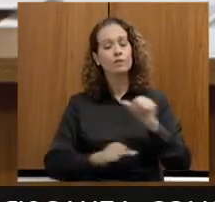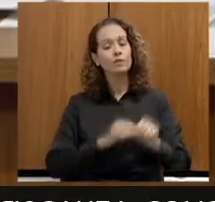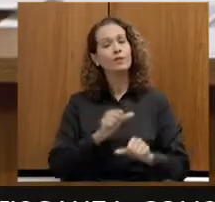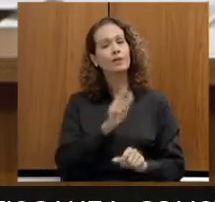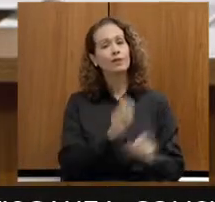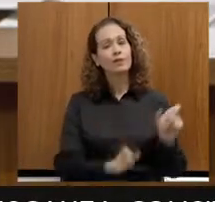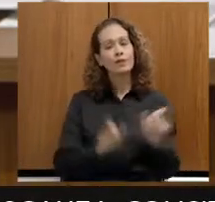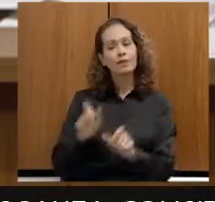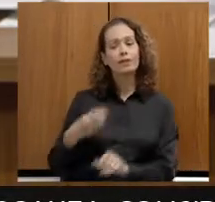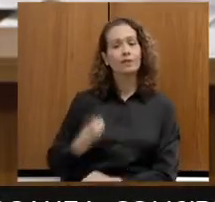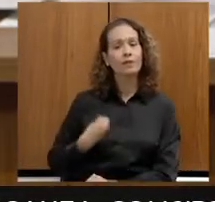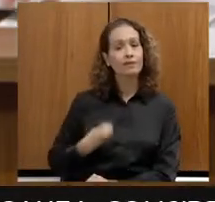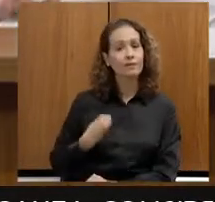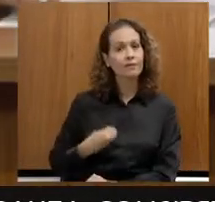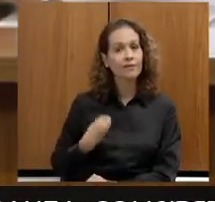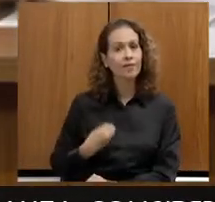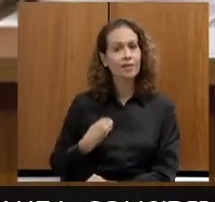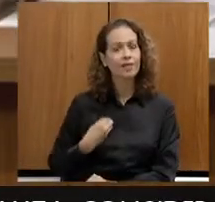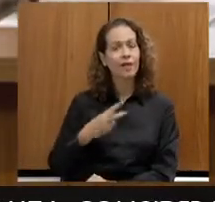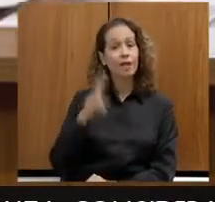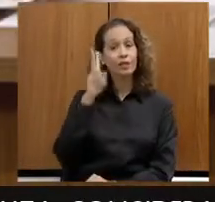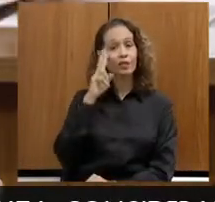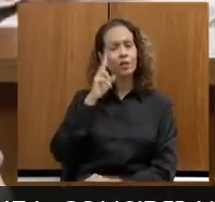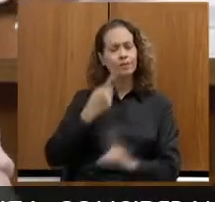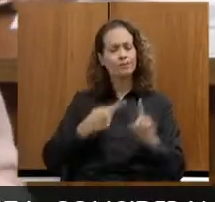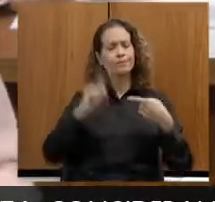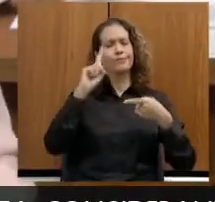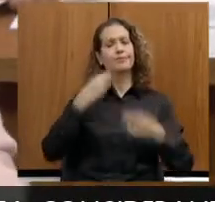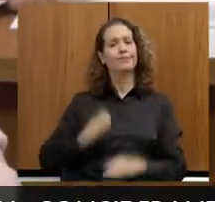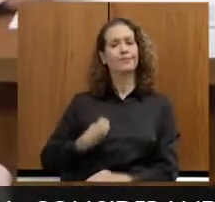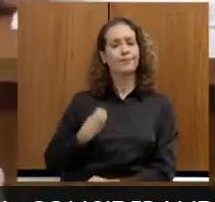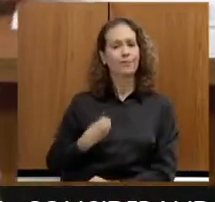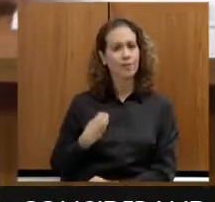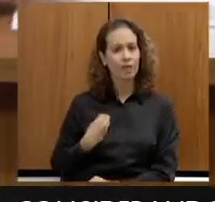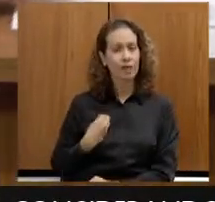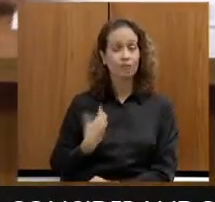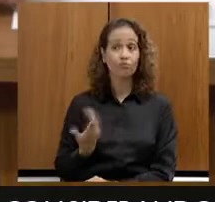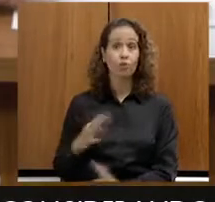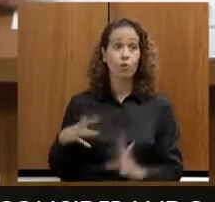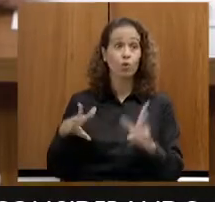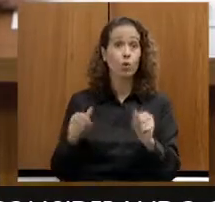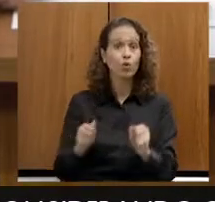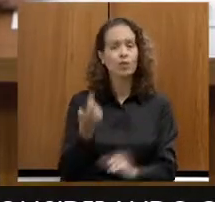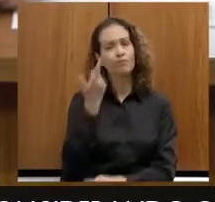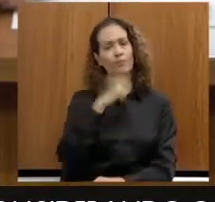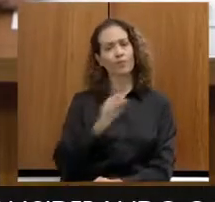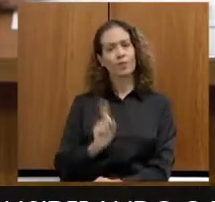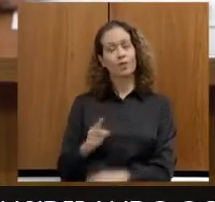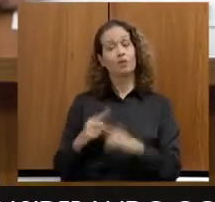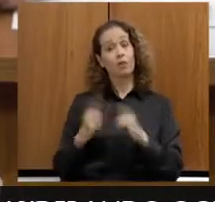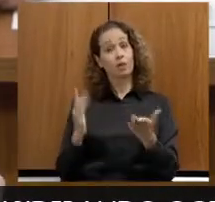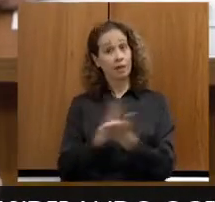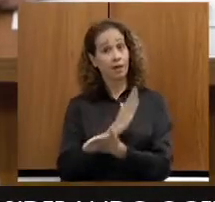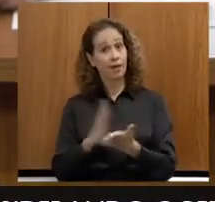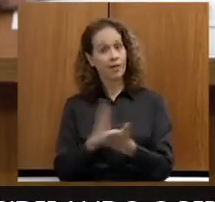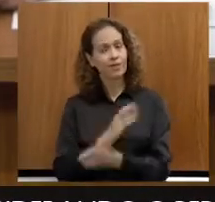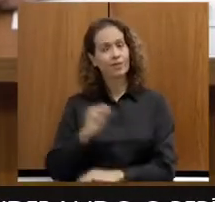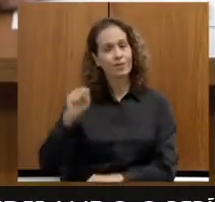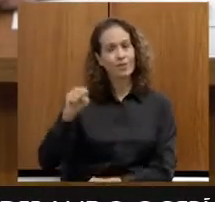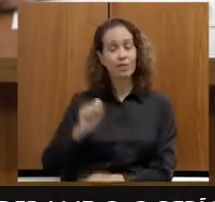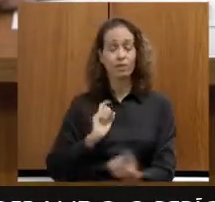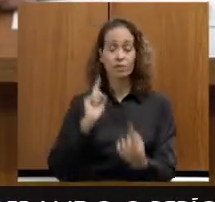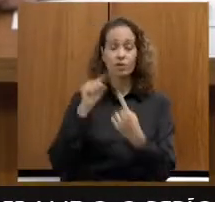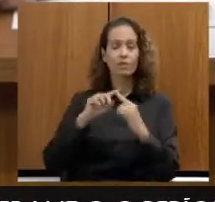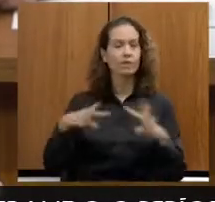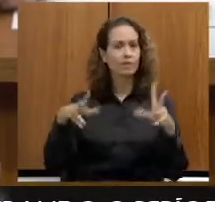pessoas, as histórias das pessoas. Que a gente não consiga em todos, mas que a gente consiga em alguns, mas a nossa meta é